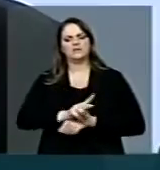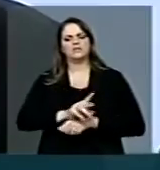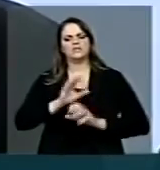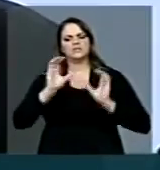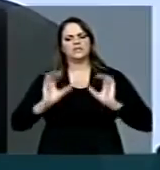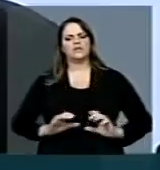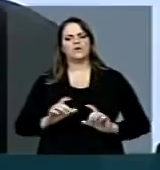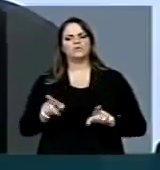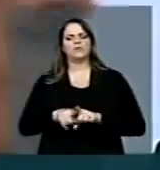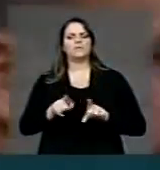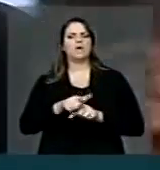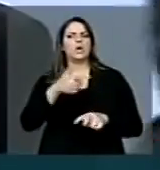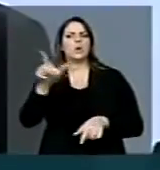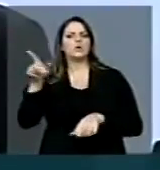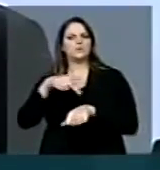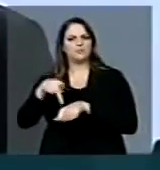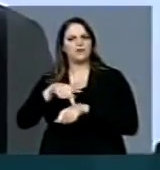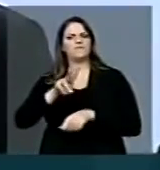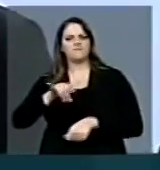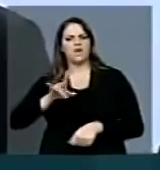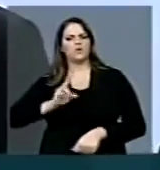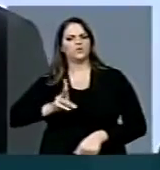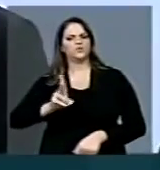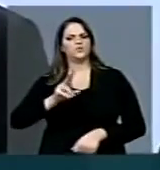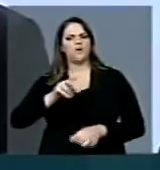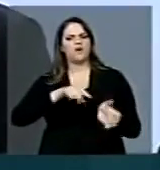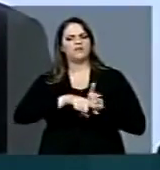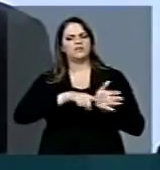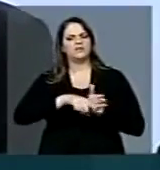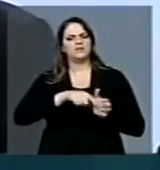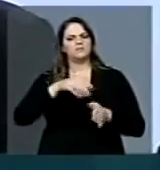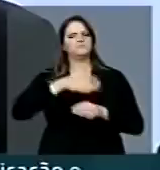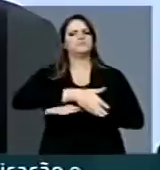países e que eles continuarão espionando.